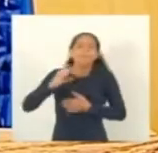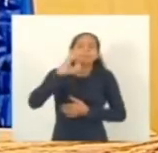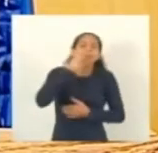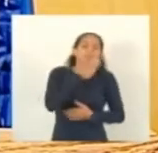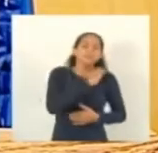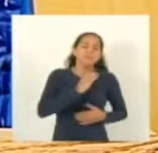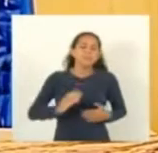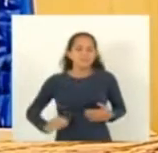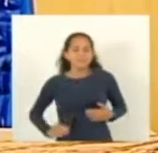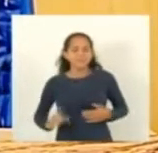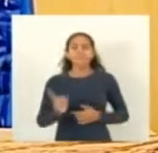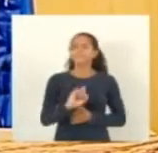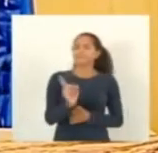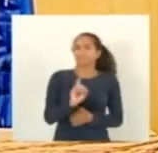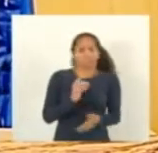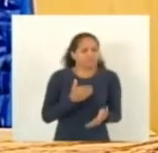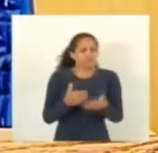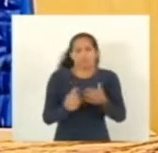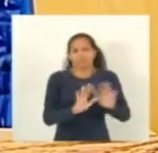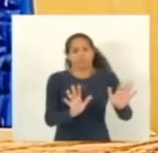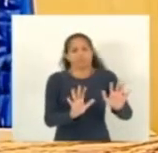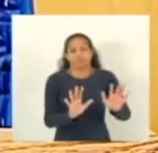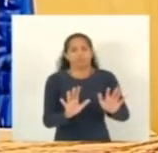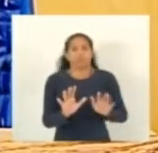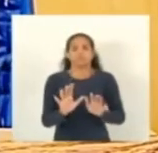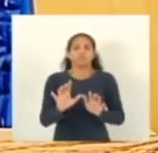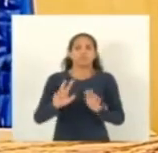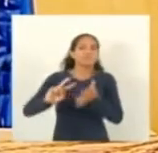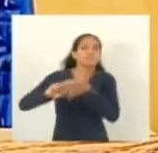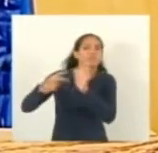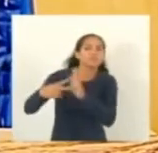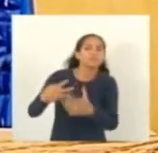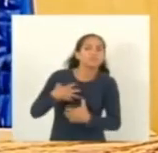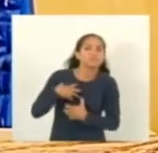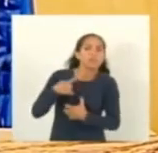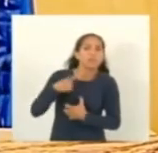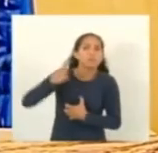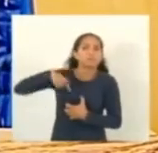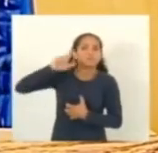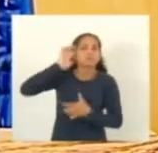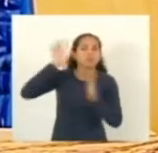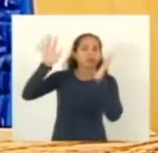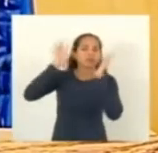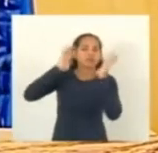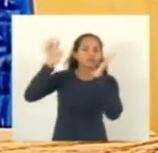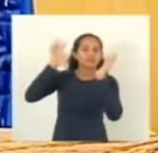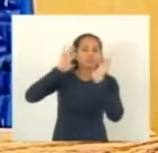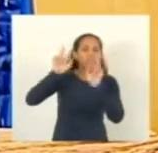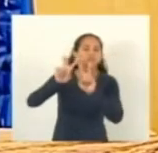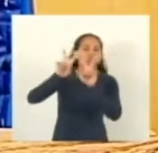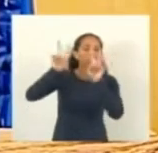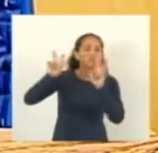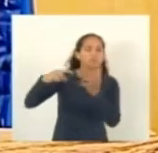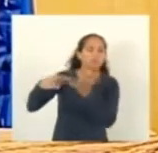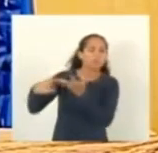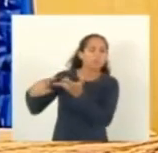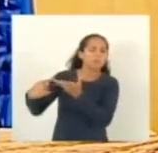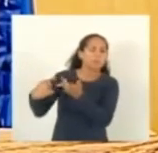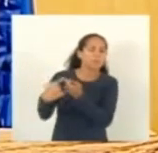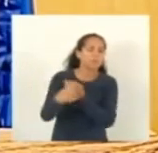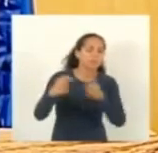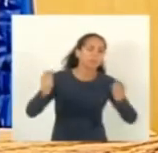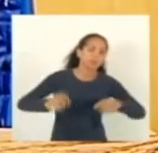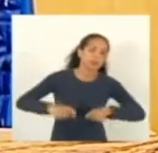cristão ou não que podem fazer um sentido imenso para a gente refletir afinal sobre uma infinidade de coisas